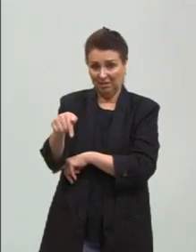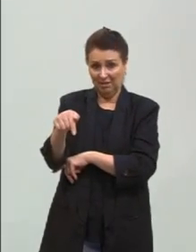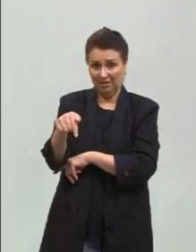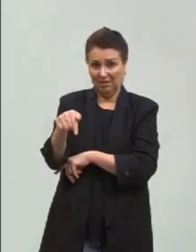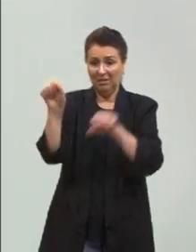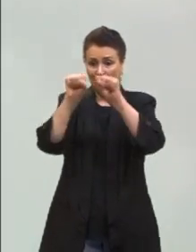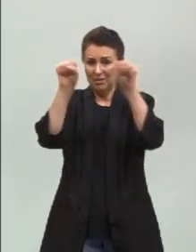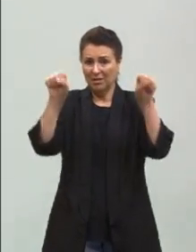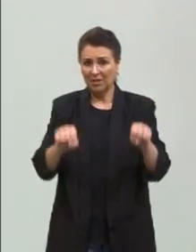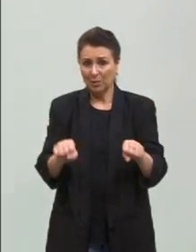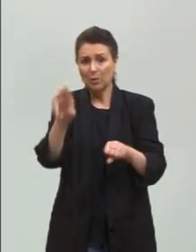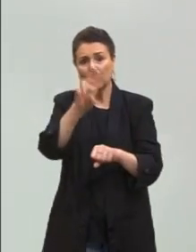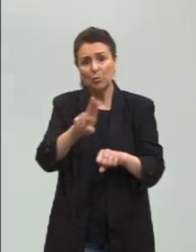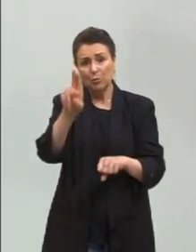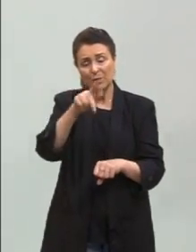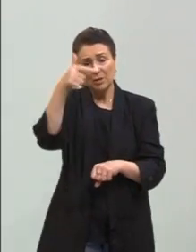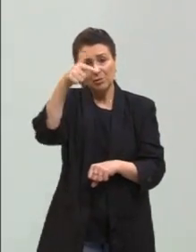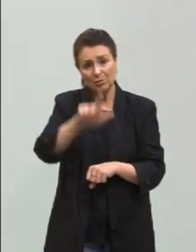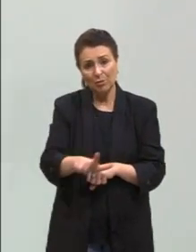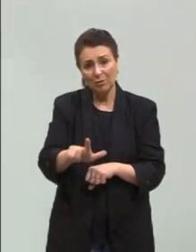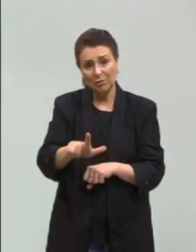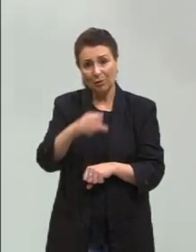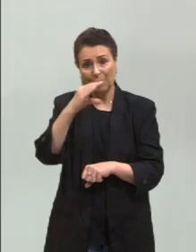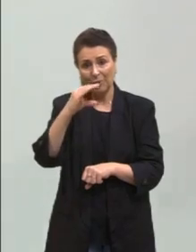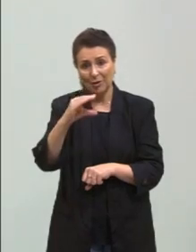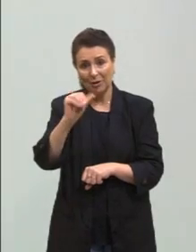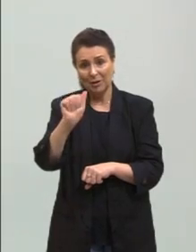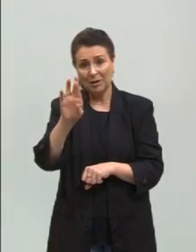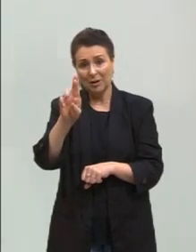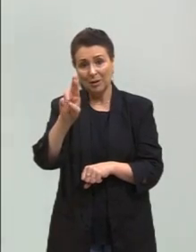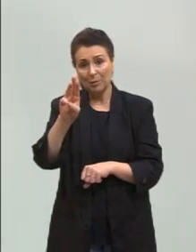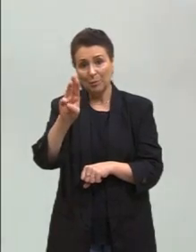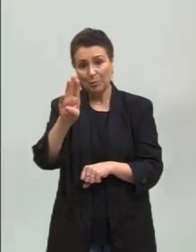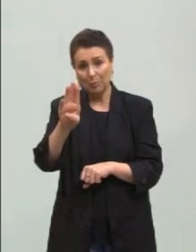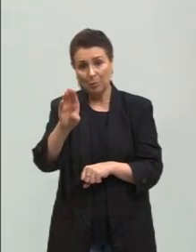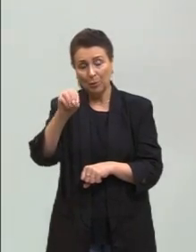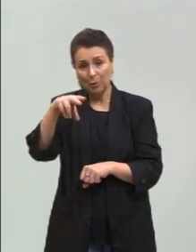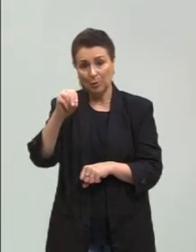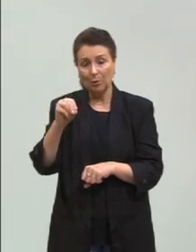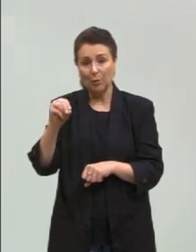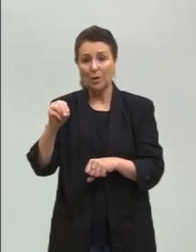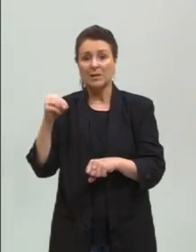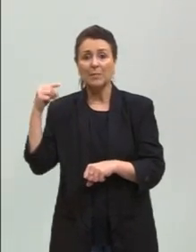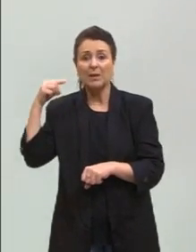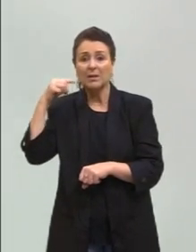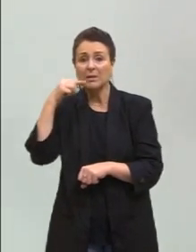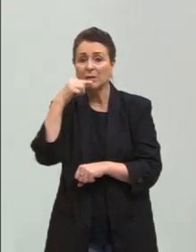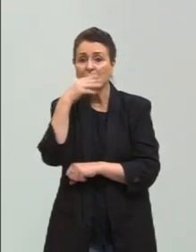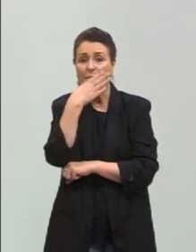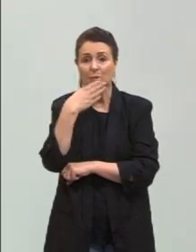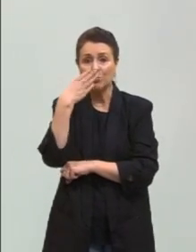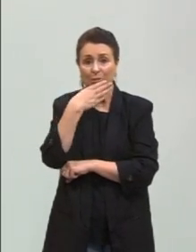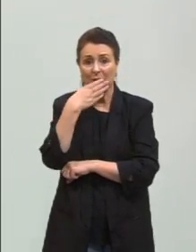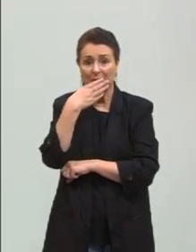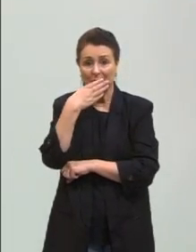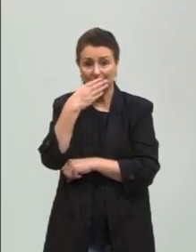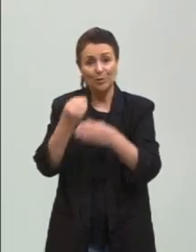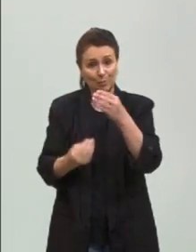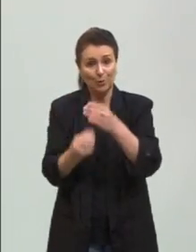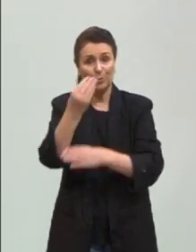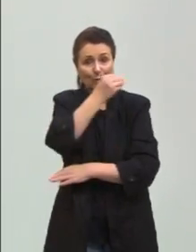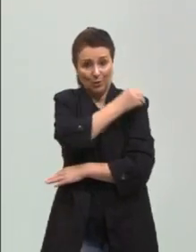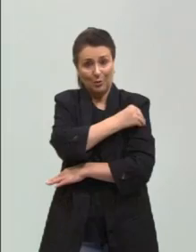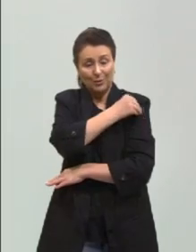sistema, você reutiliza ele, ele fica produzindo a cana de açúcar, fazendo aquele álcool. Então,